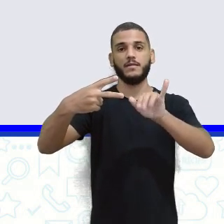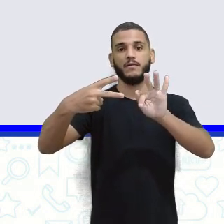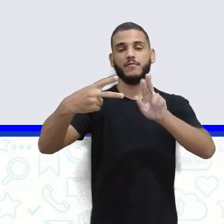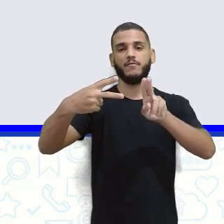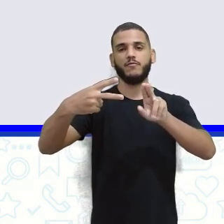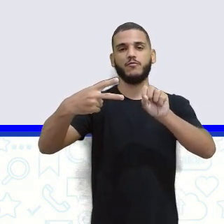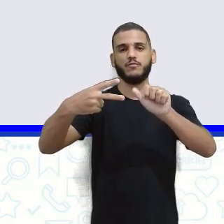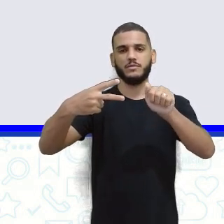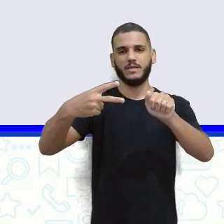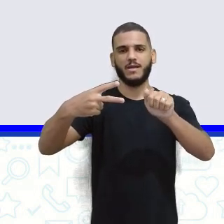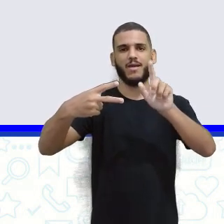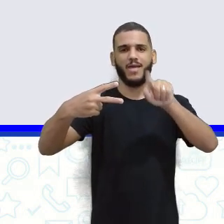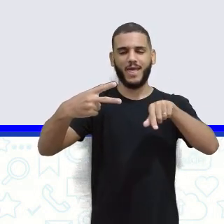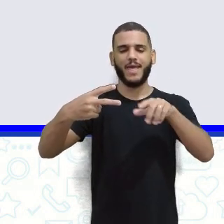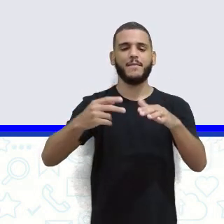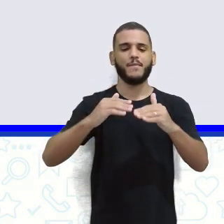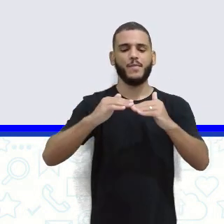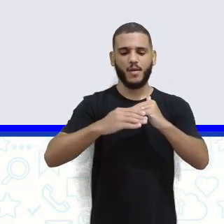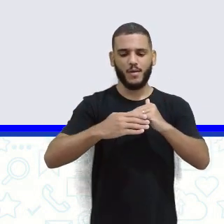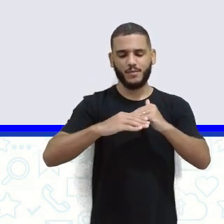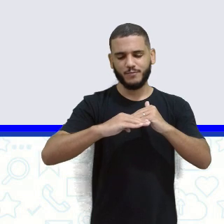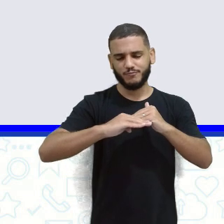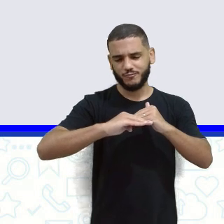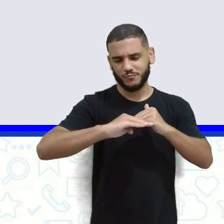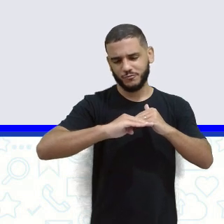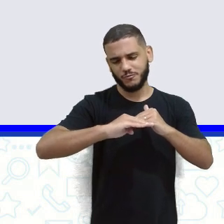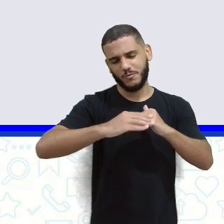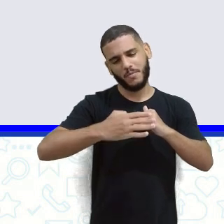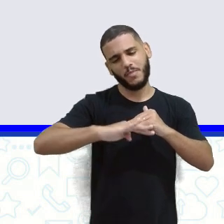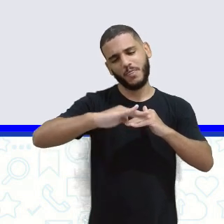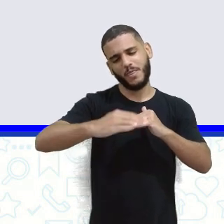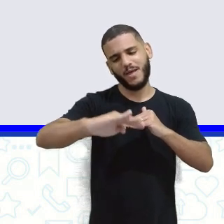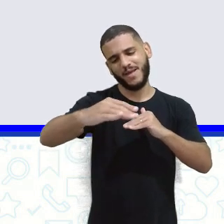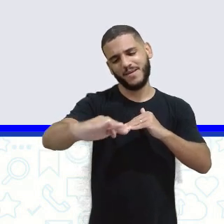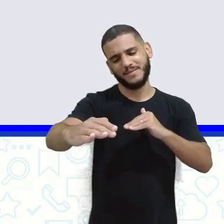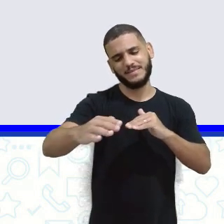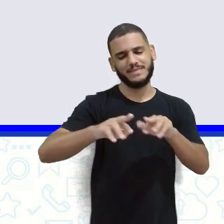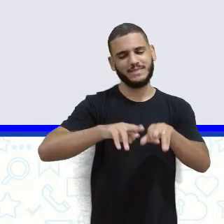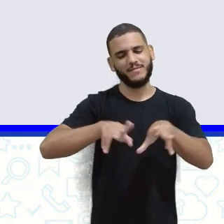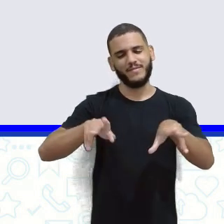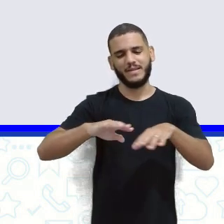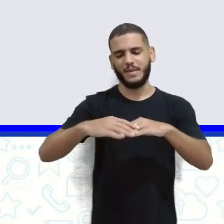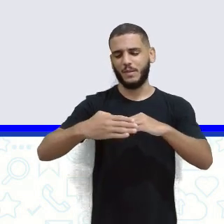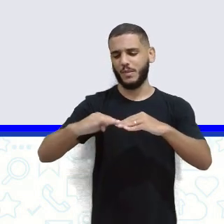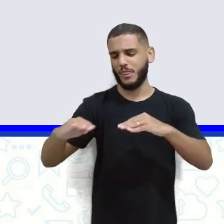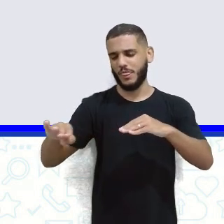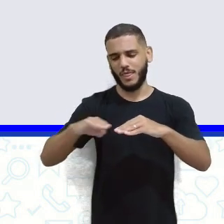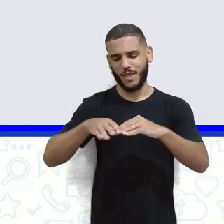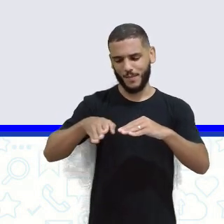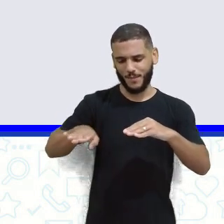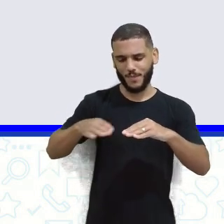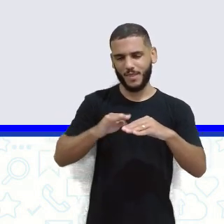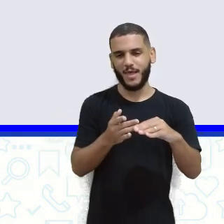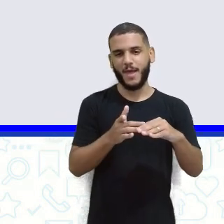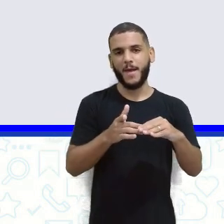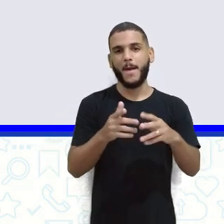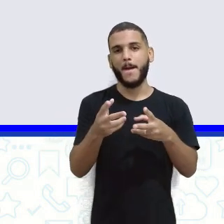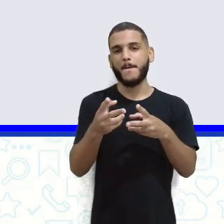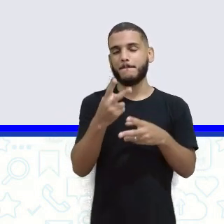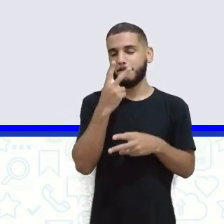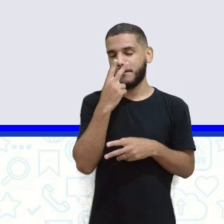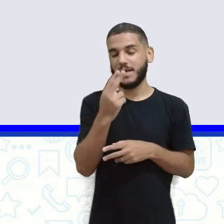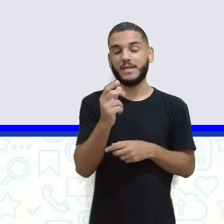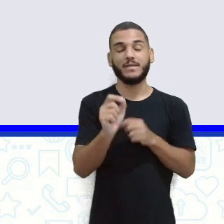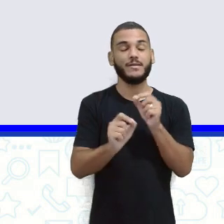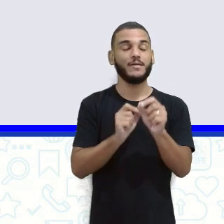superfície é diferente, tá vendo? A gente está vendo uma superfície toda ondulada, toda mexida, né? Parece até um mar em movimento